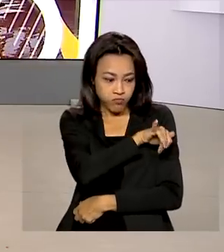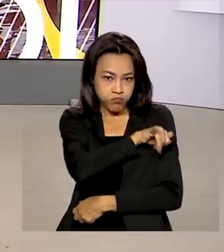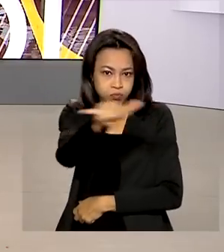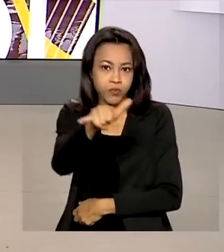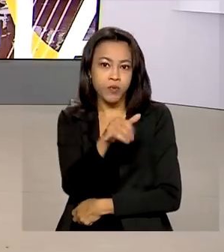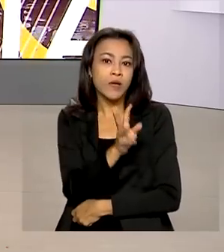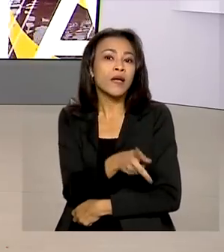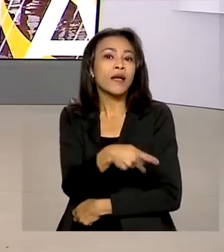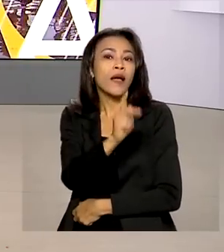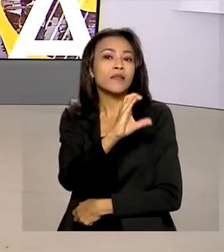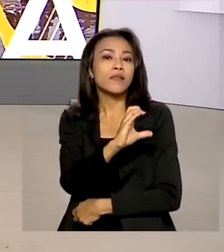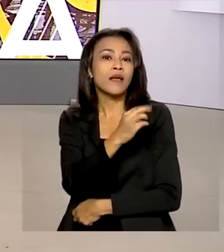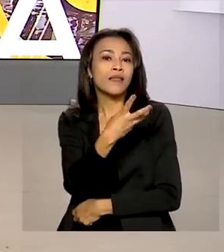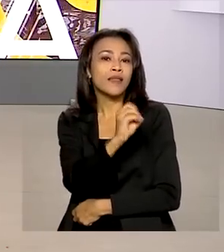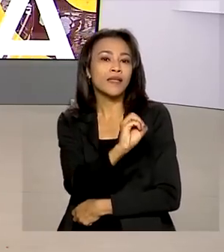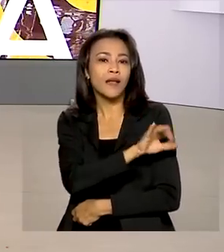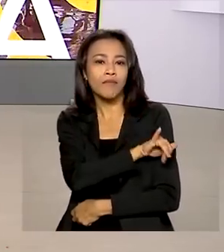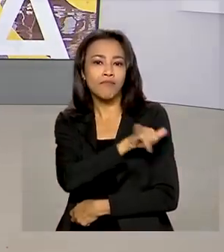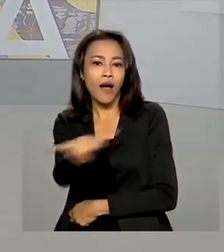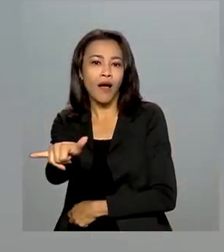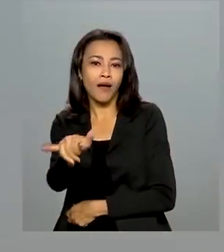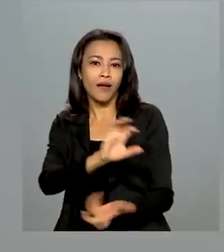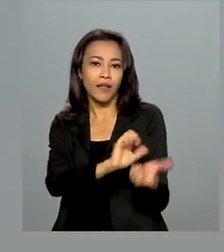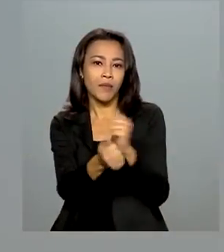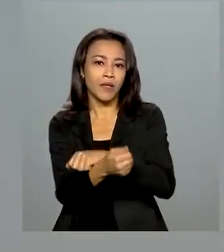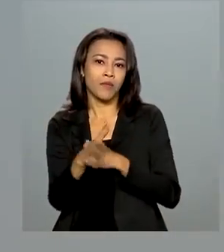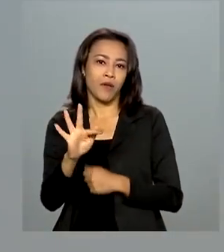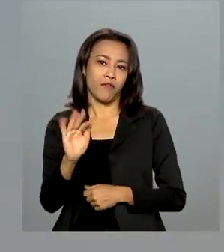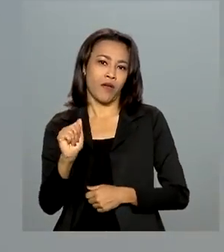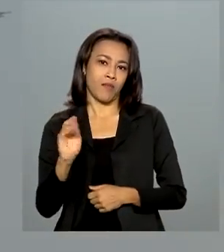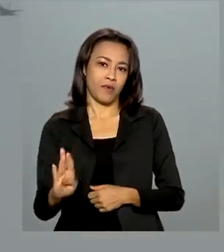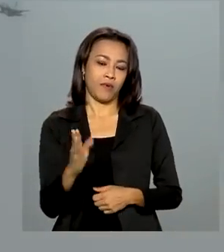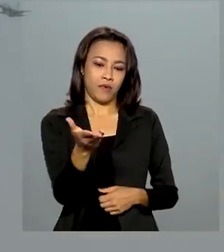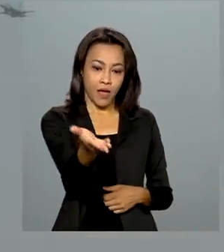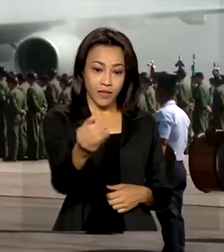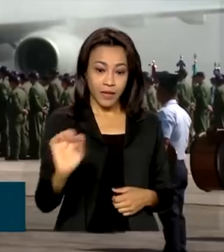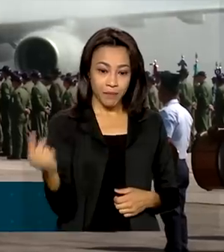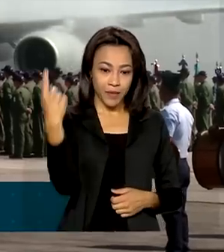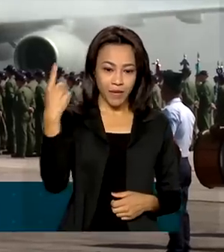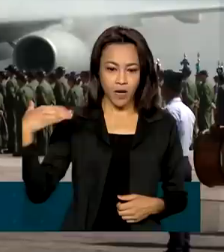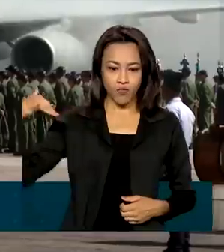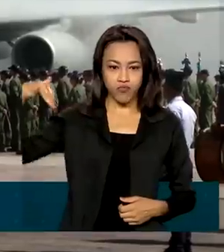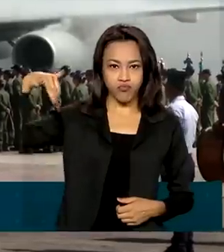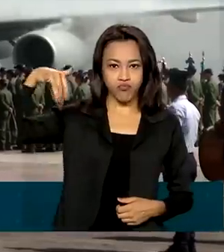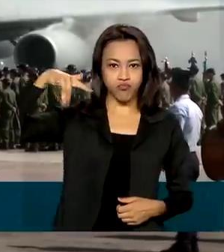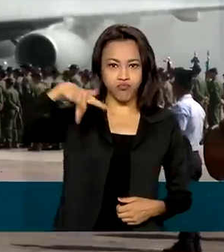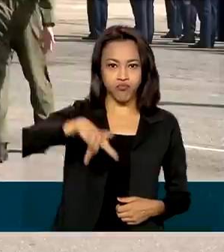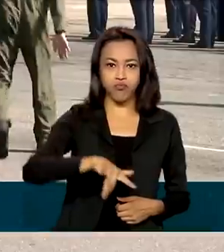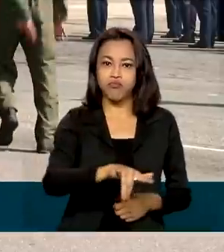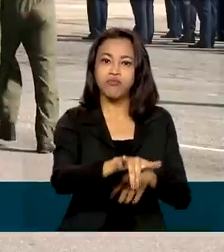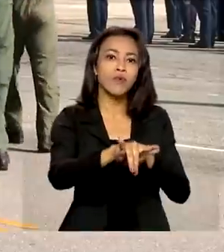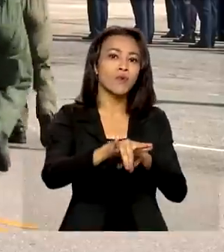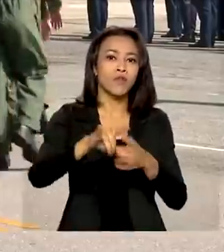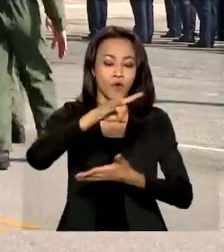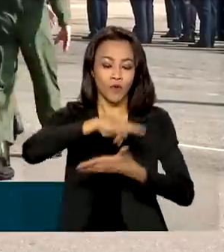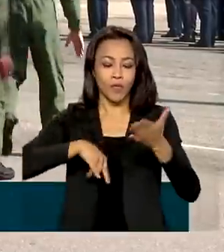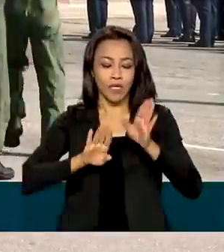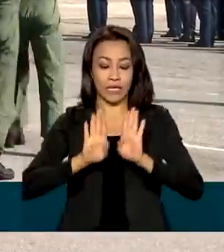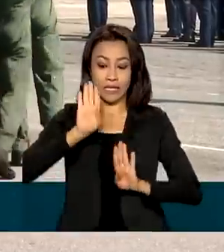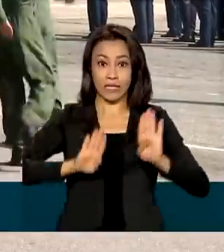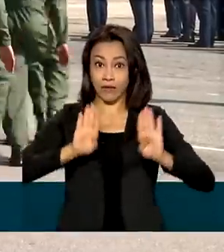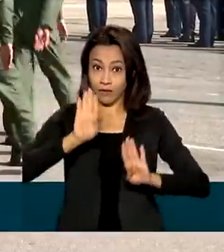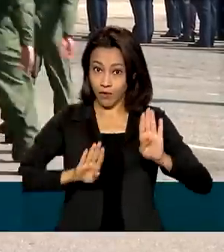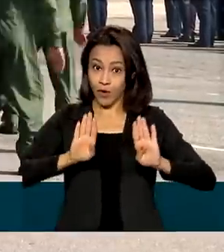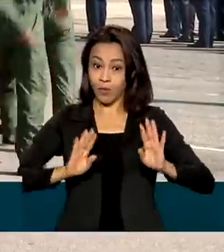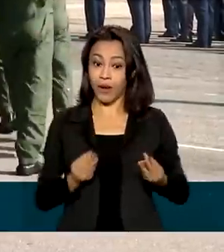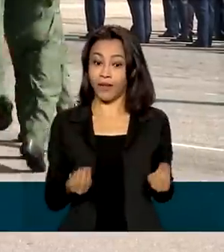é um modelo Airbus adaptado para a FAB. Esta é a primeira aeronave de um processo licitatório que prevê ainda a